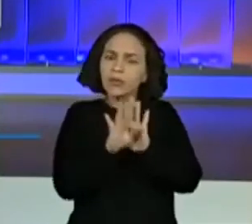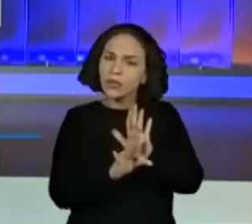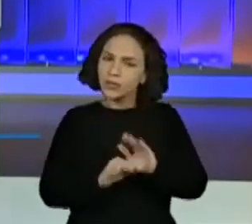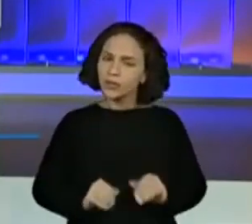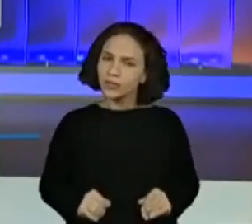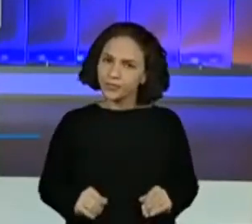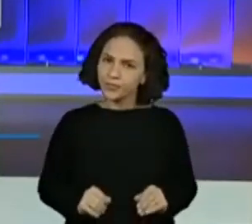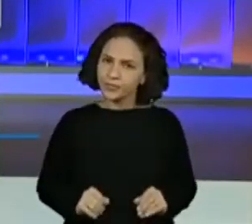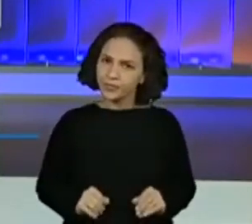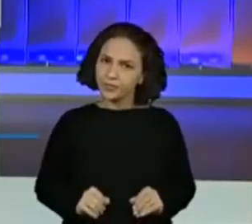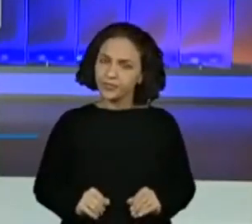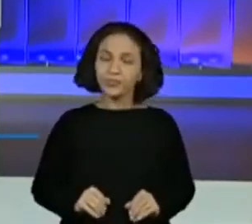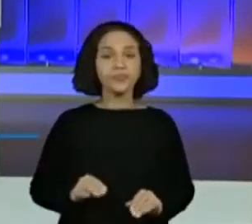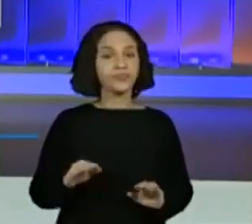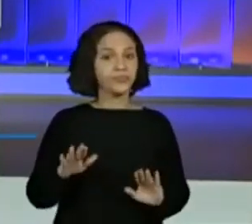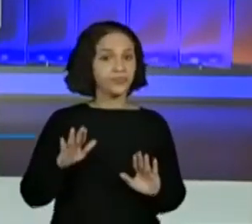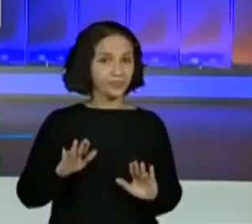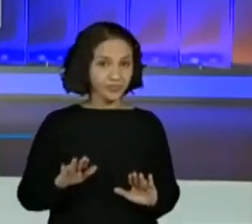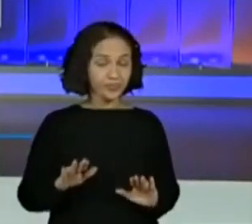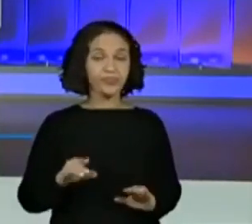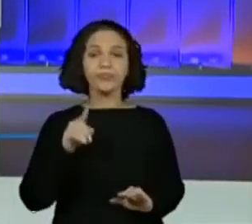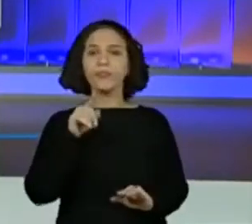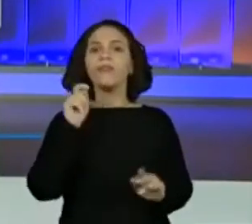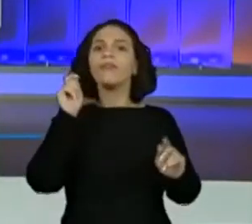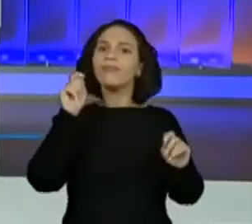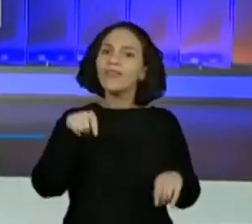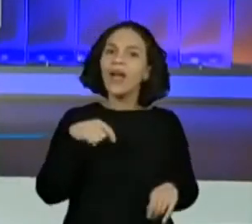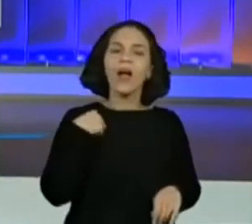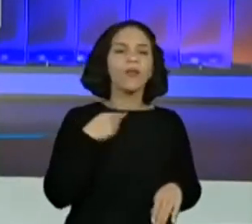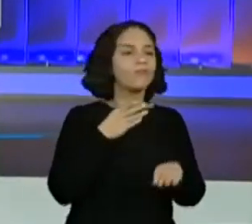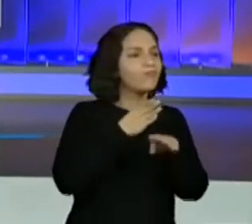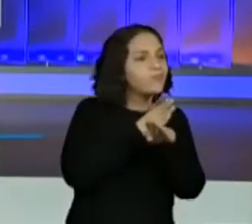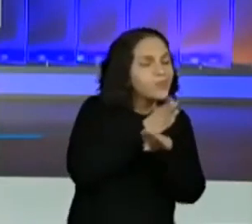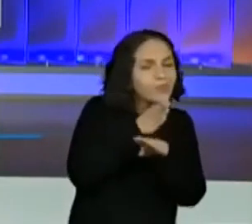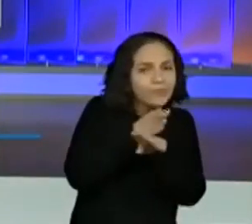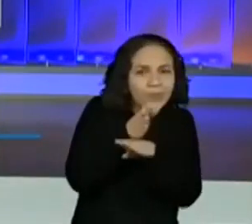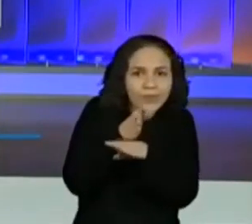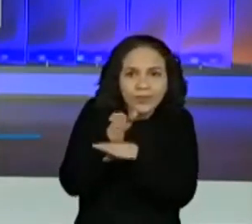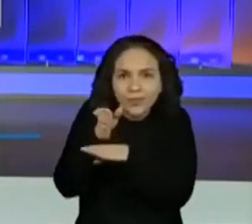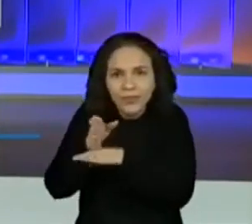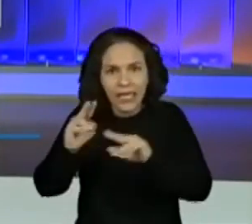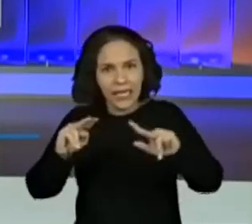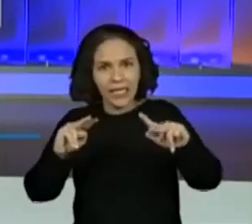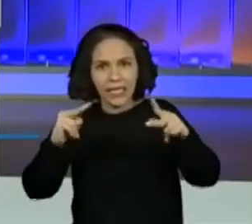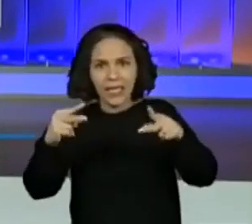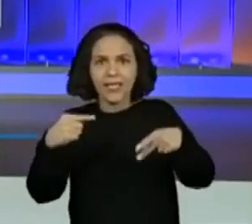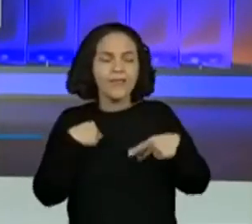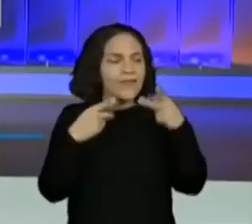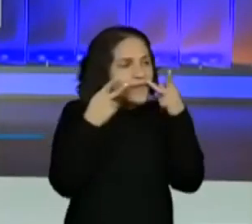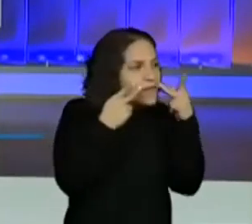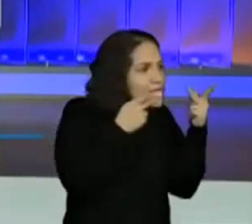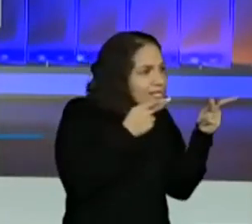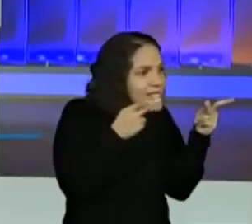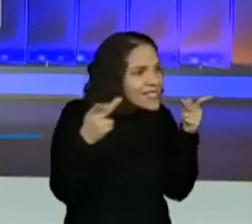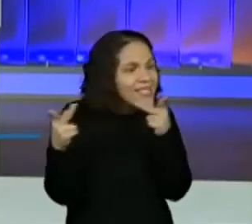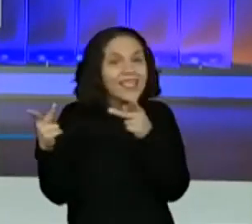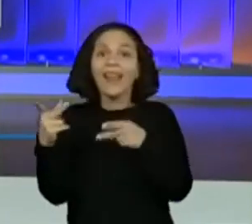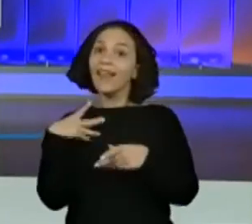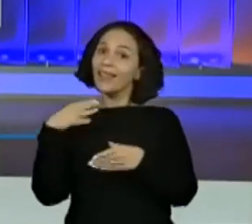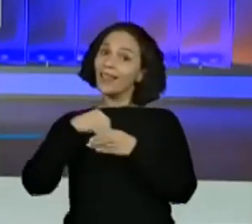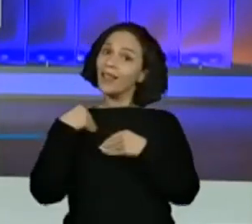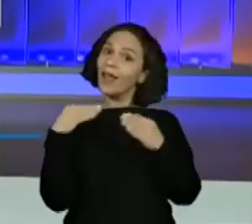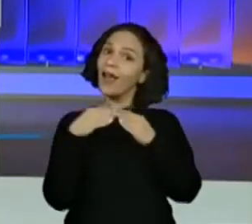A gente já descobriu que a gente pode fazer visita virtual em alguns museus. Descobrimos um link, né? Que a gente pode realizar essa visitação.